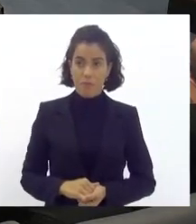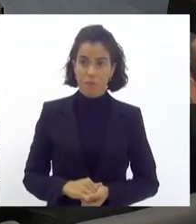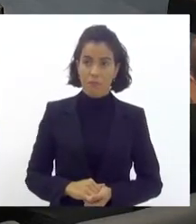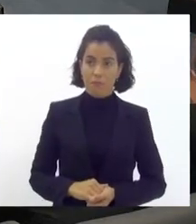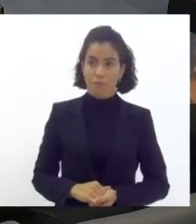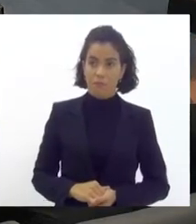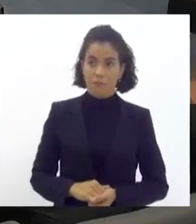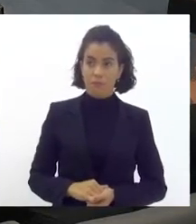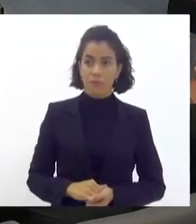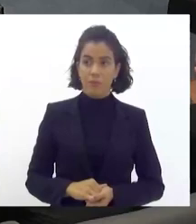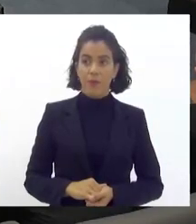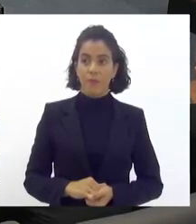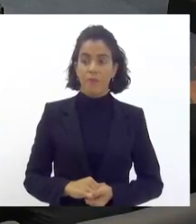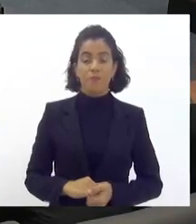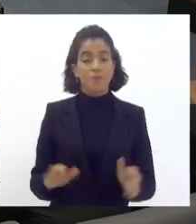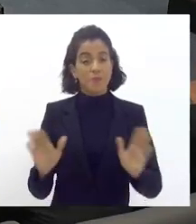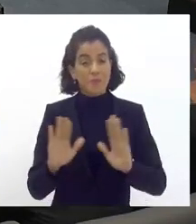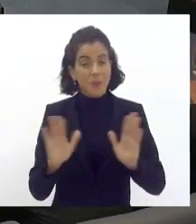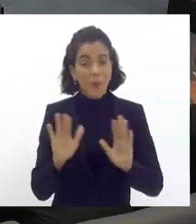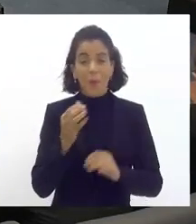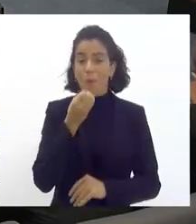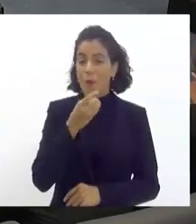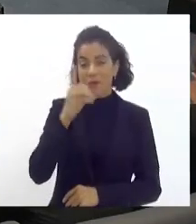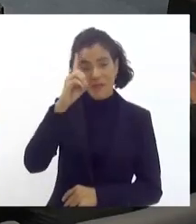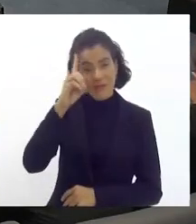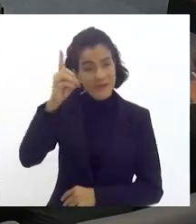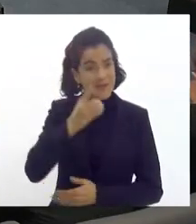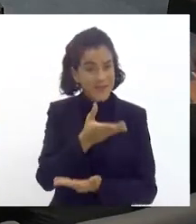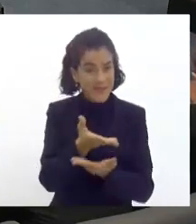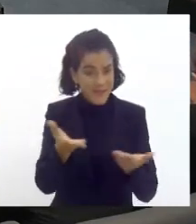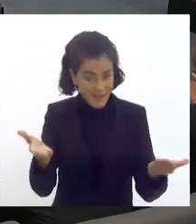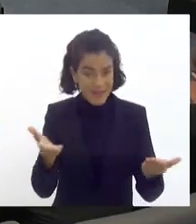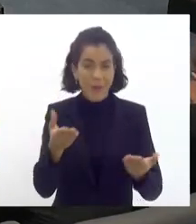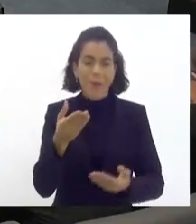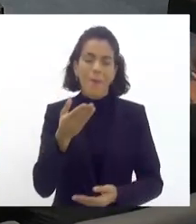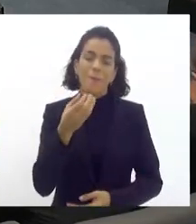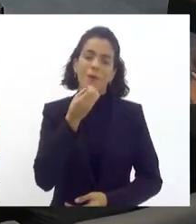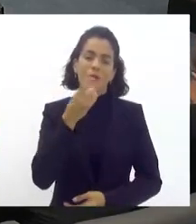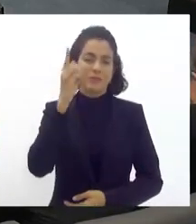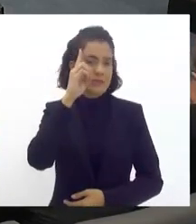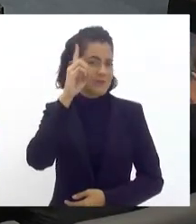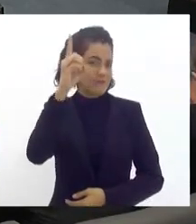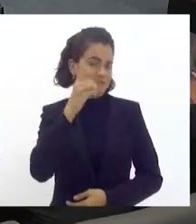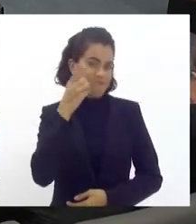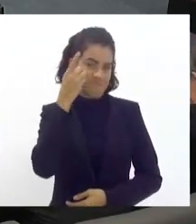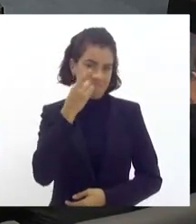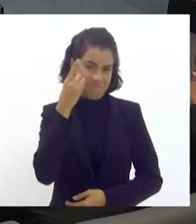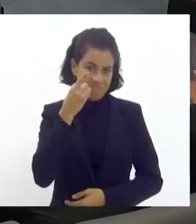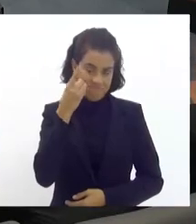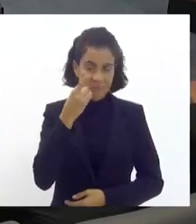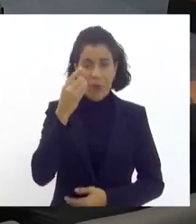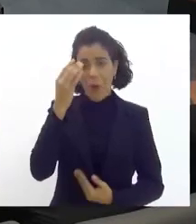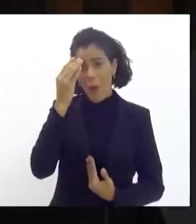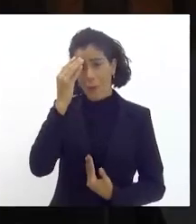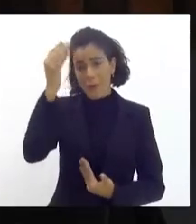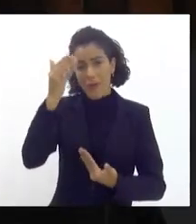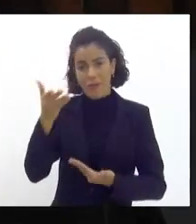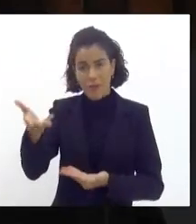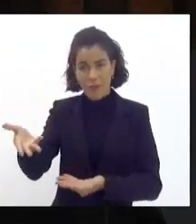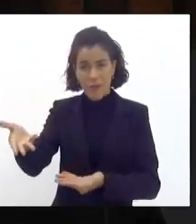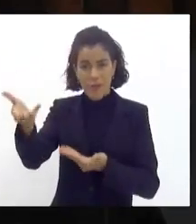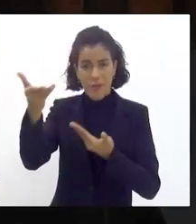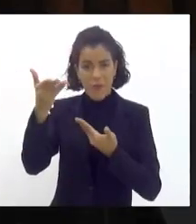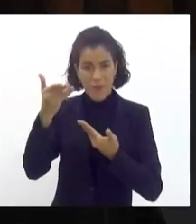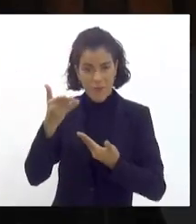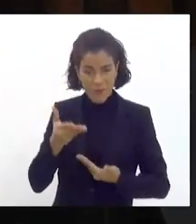um bom bom dia a todos bom dia ao deputado Rodrigo Amorim obrigado pelo convite aqui